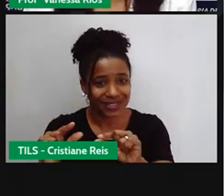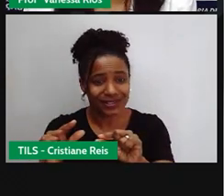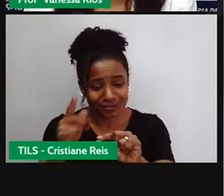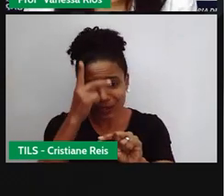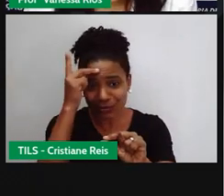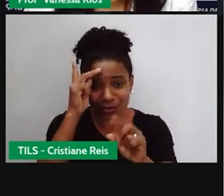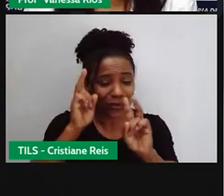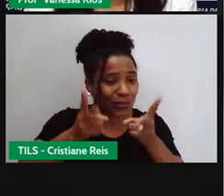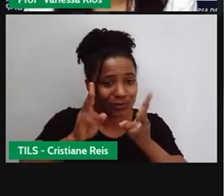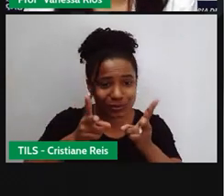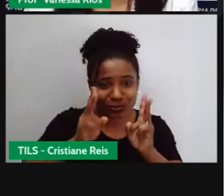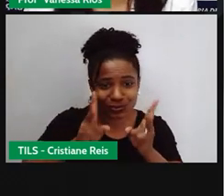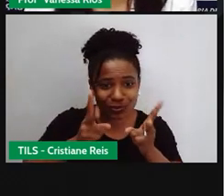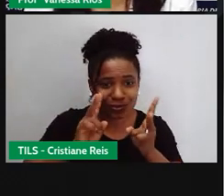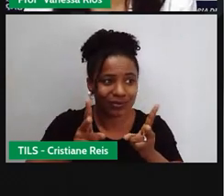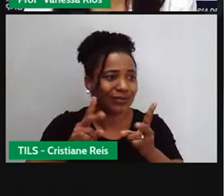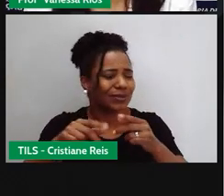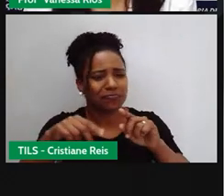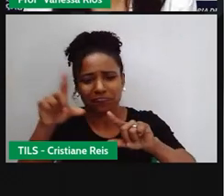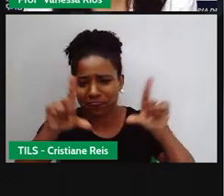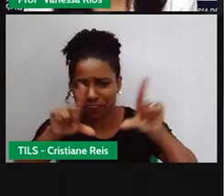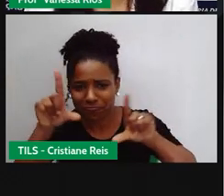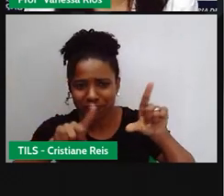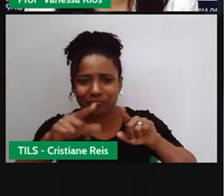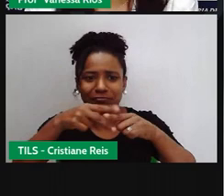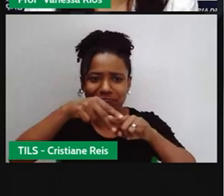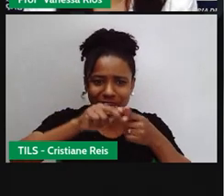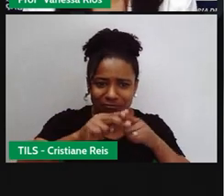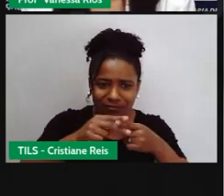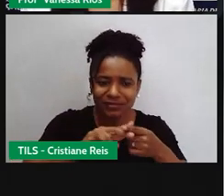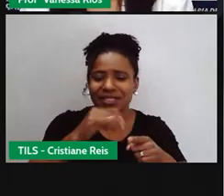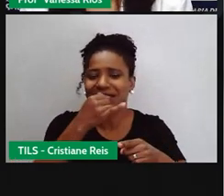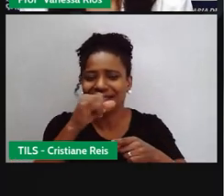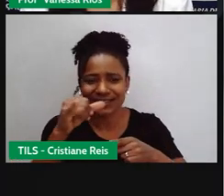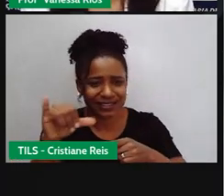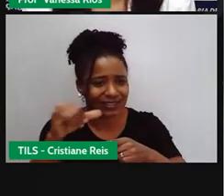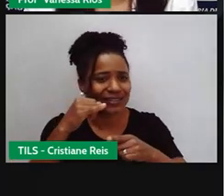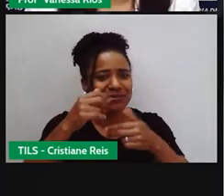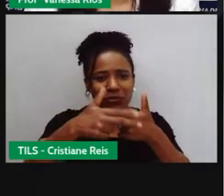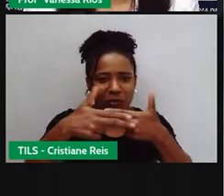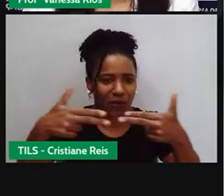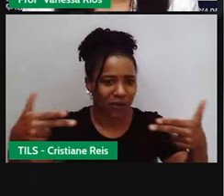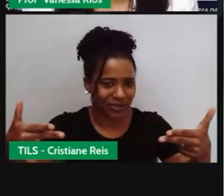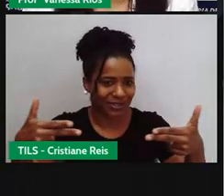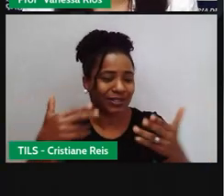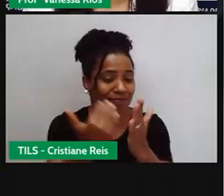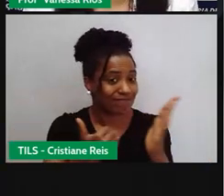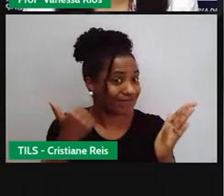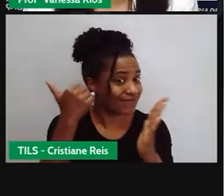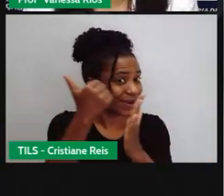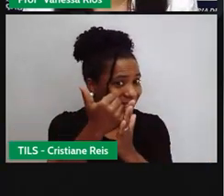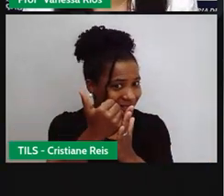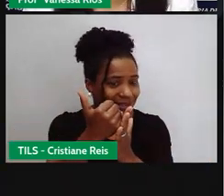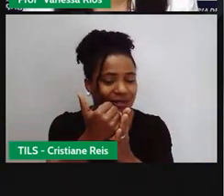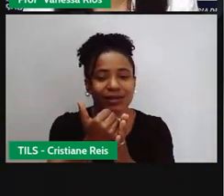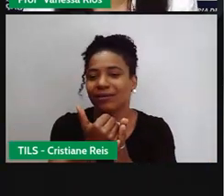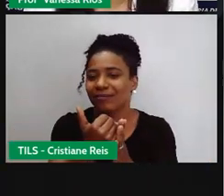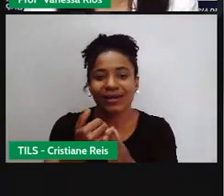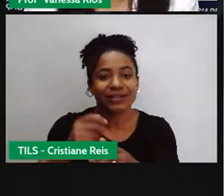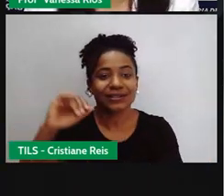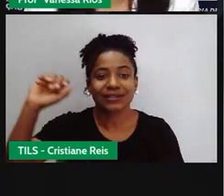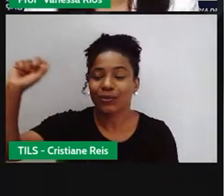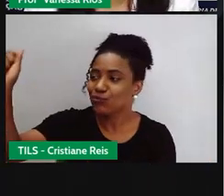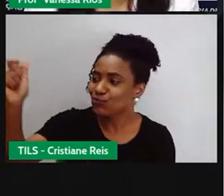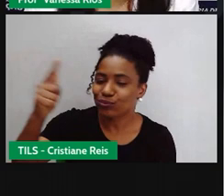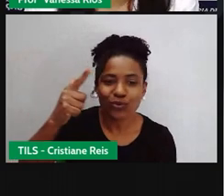seus mesmos hábitos, utilizando os mesmos aparelhos, ou até mais, não é? Mas ela passou a utilizar a energia